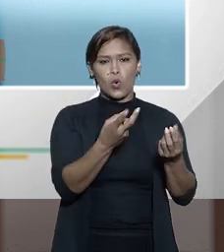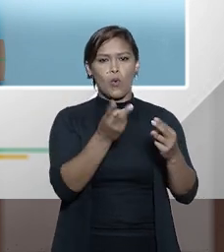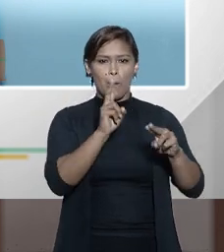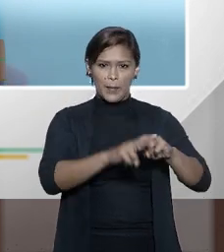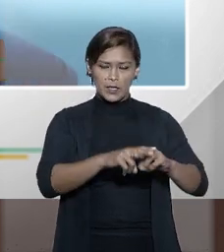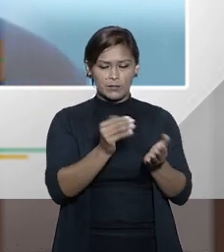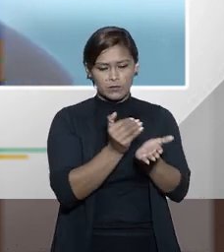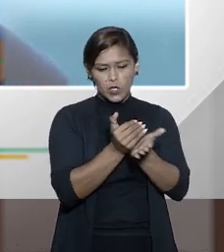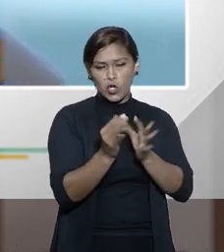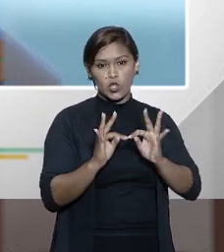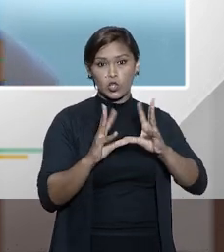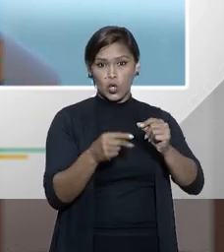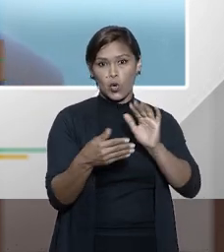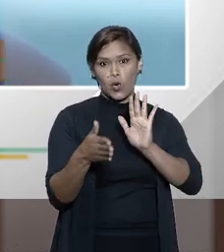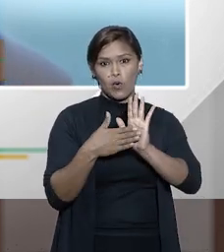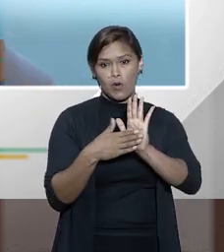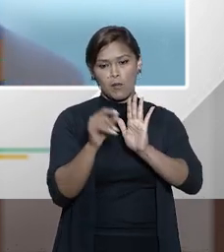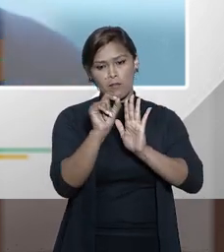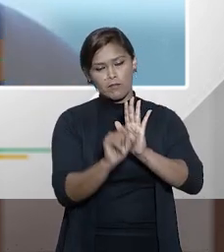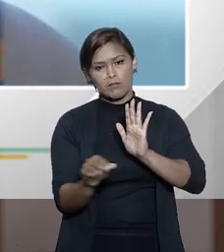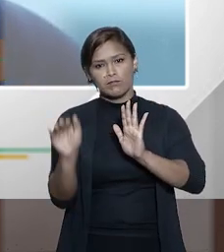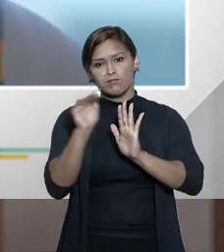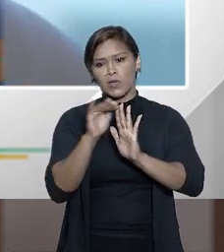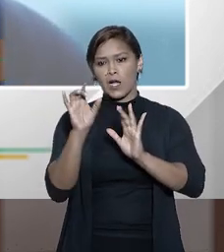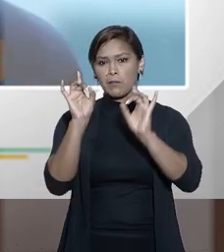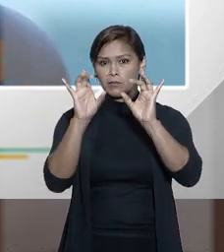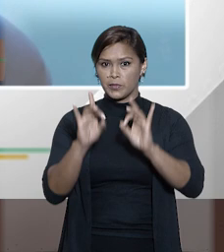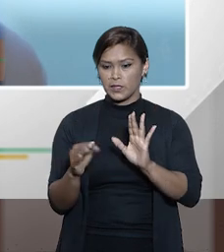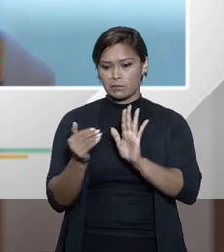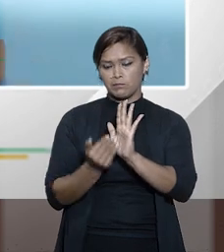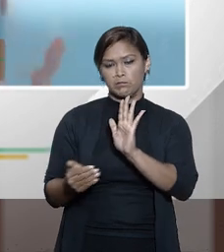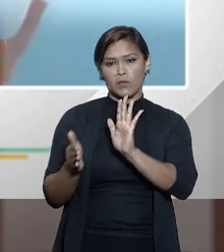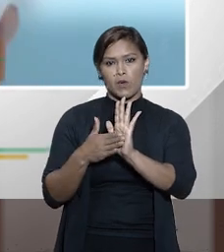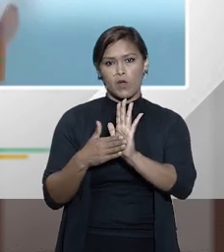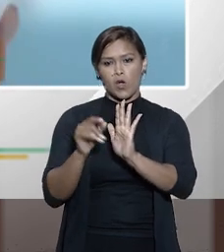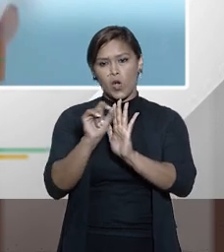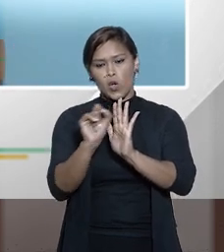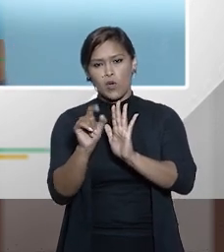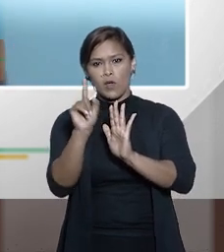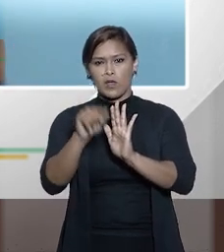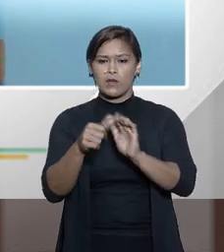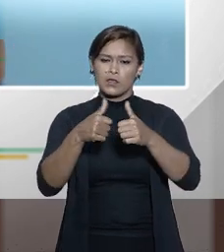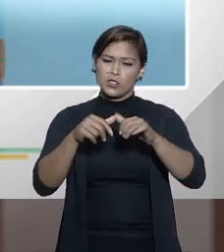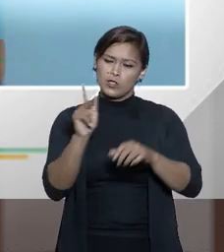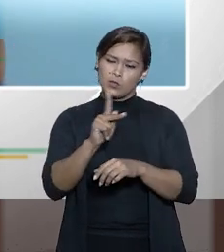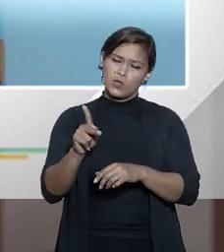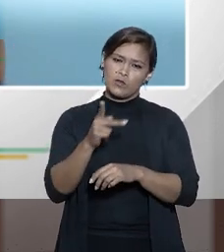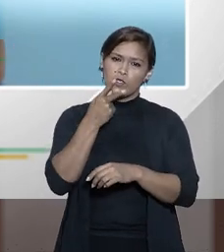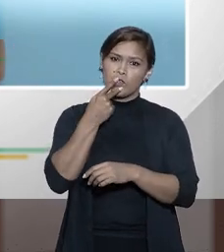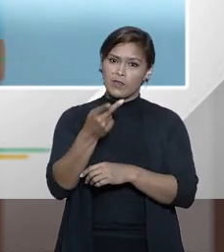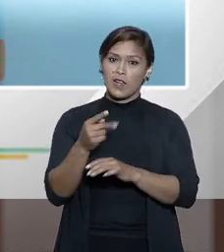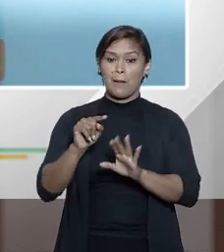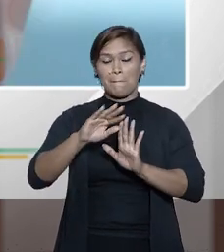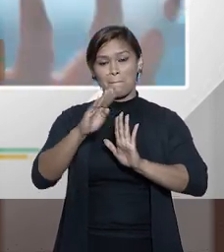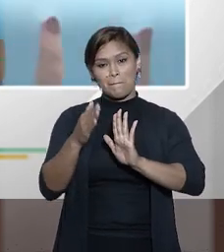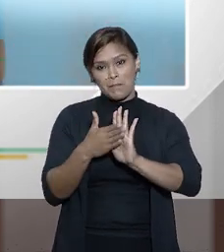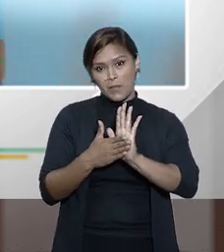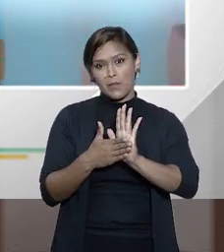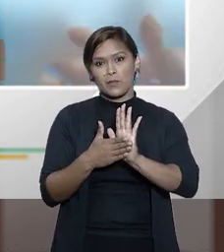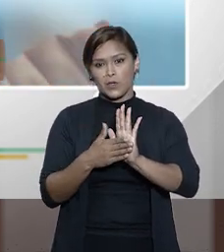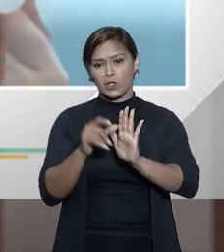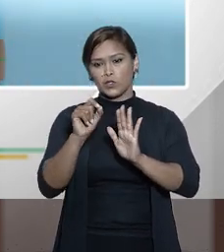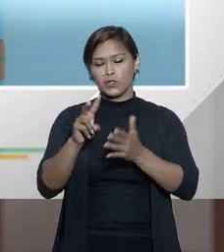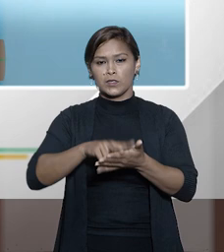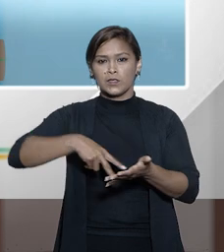um dos propósitos talvez o principal propósito não sei se o aí vamos deixar o professor Vladimir falar mas um dos